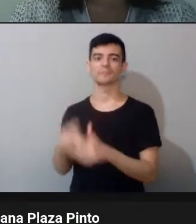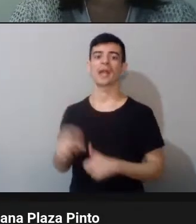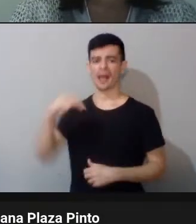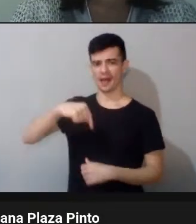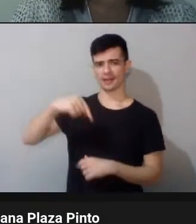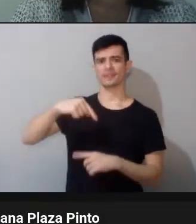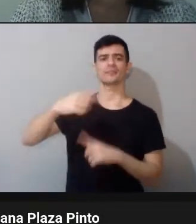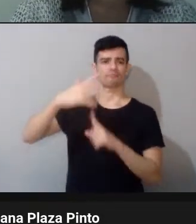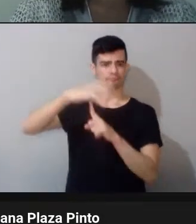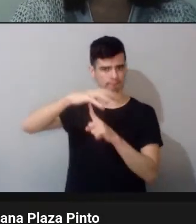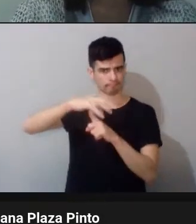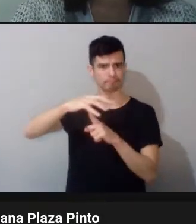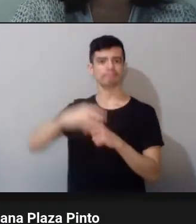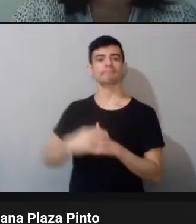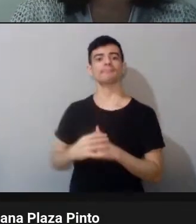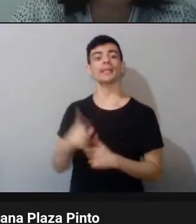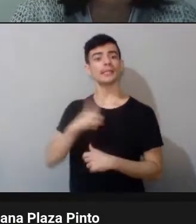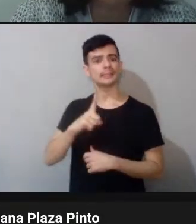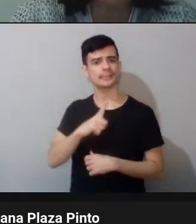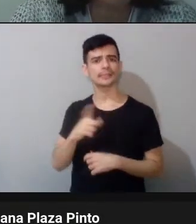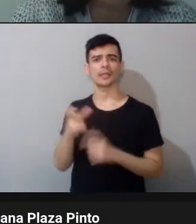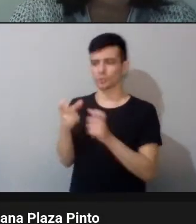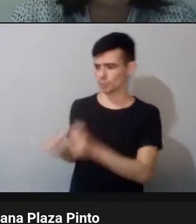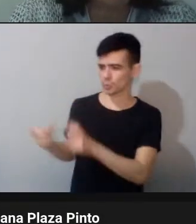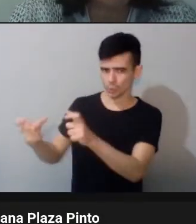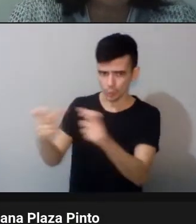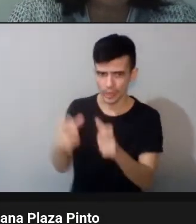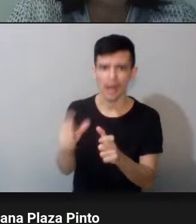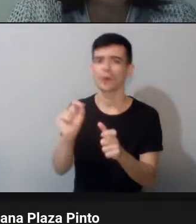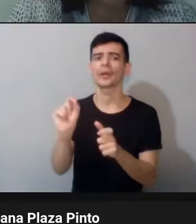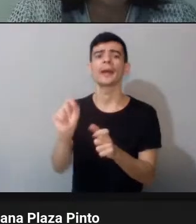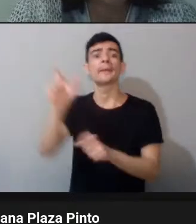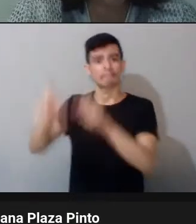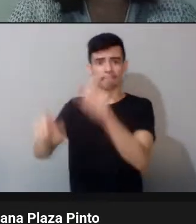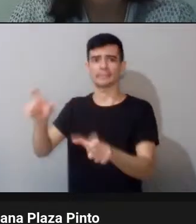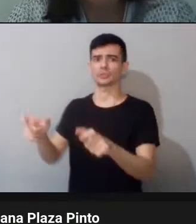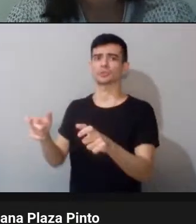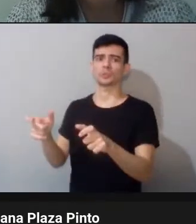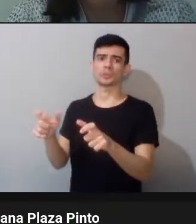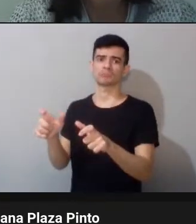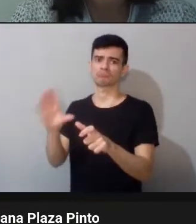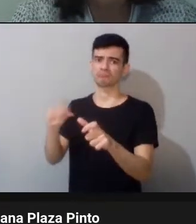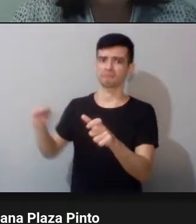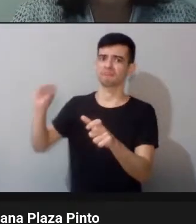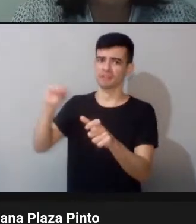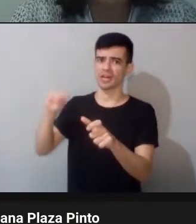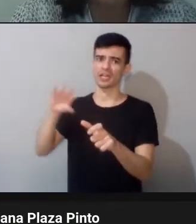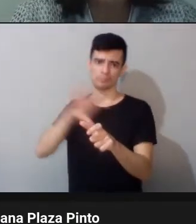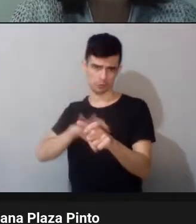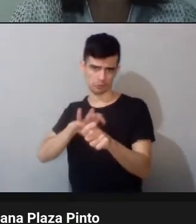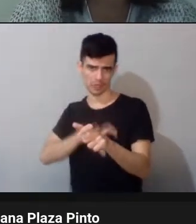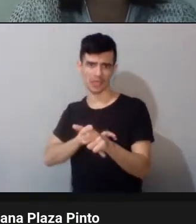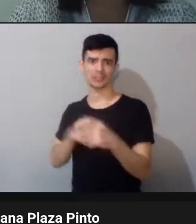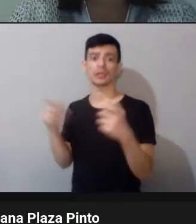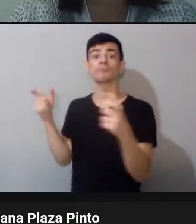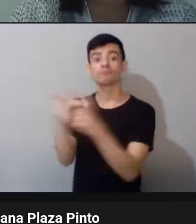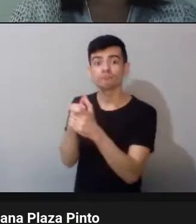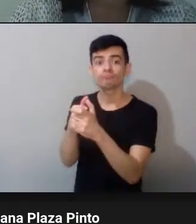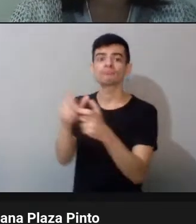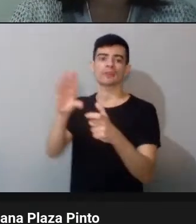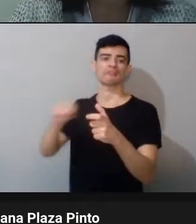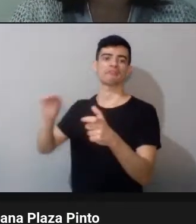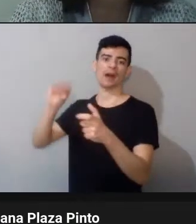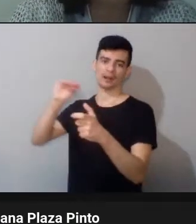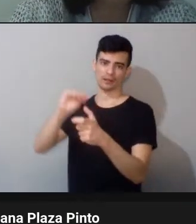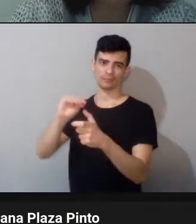que você tem bastante falante de português, e poucos falantes de língua indígena, você tem